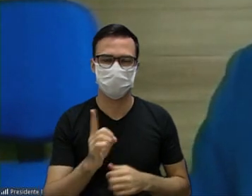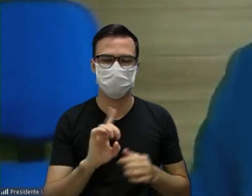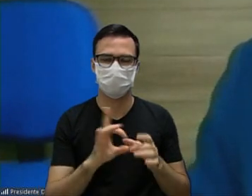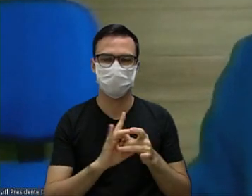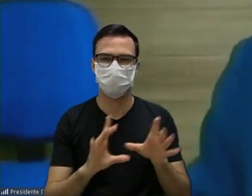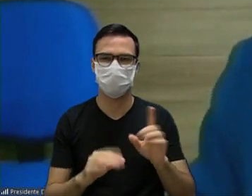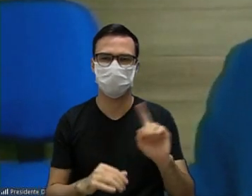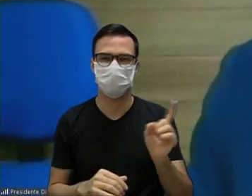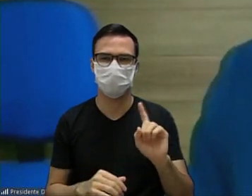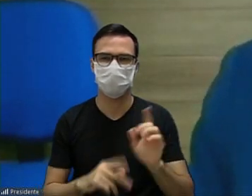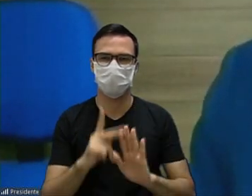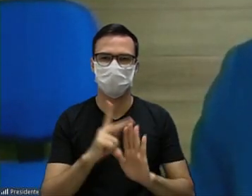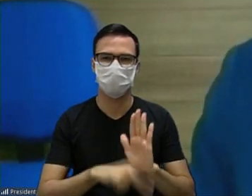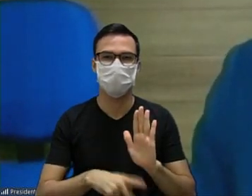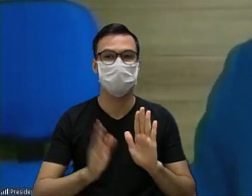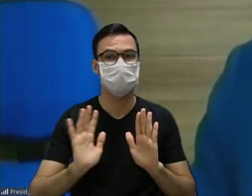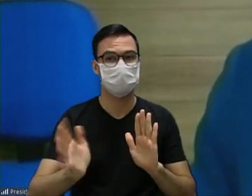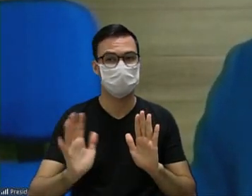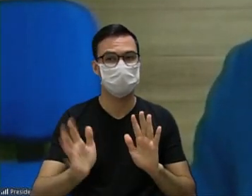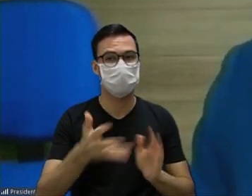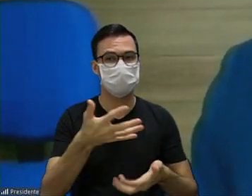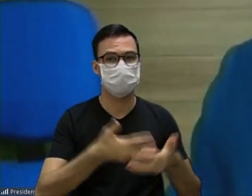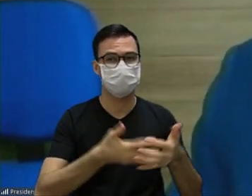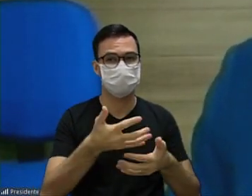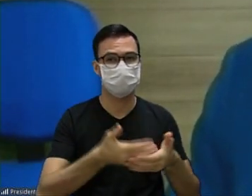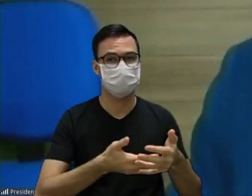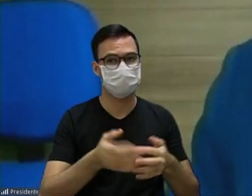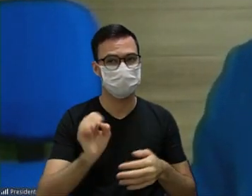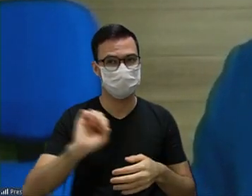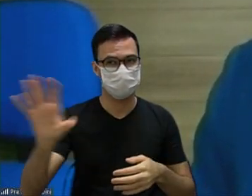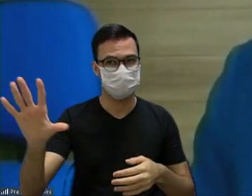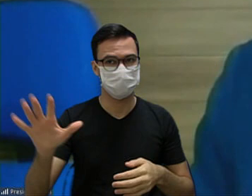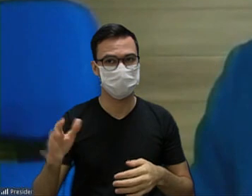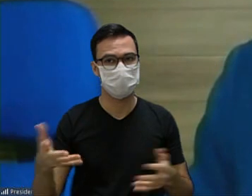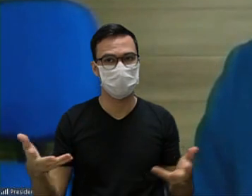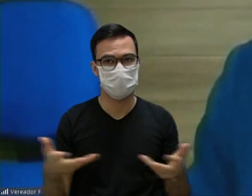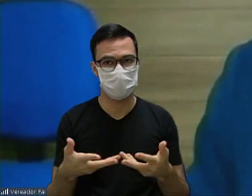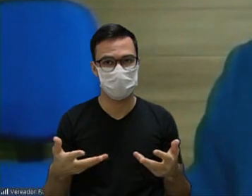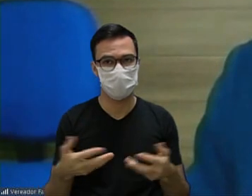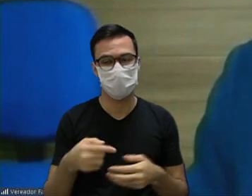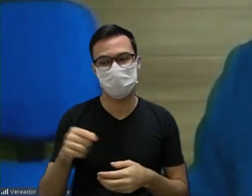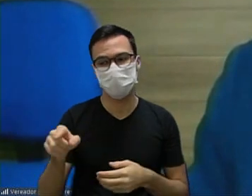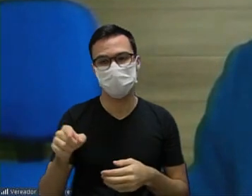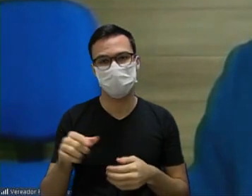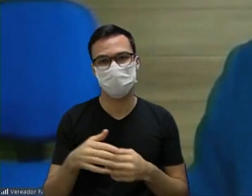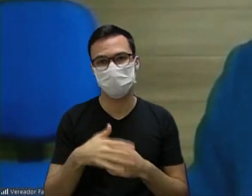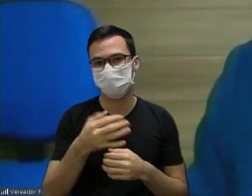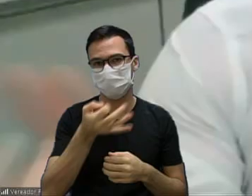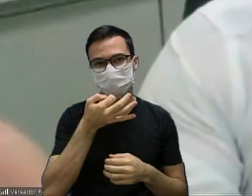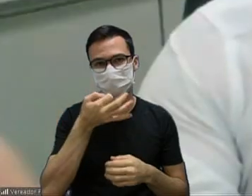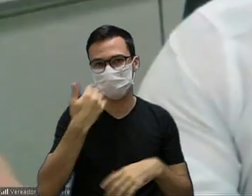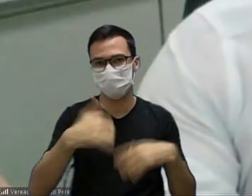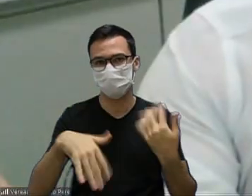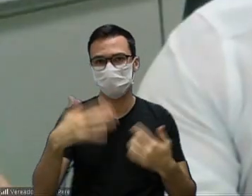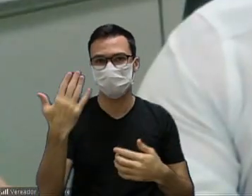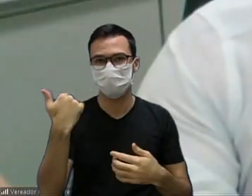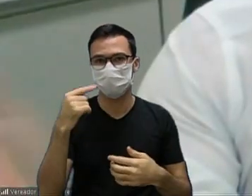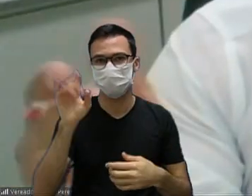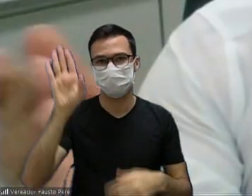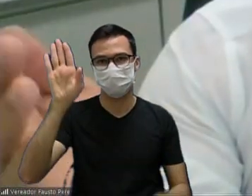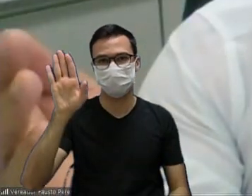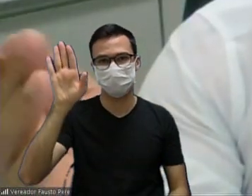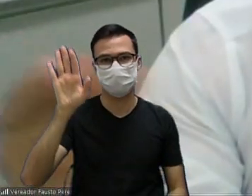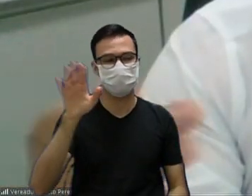porque o projeto ele já foi já foi lido eu abri uma sessão o professor não deu oportunidade para me falar eu estava aqui com a